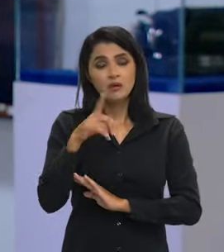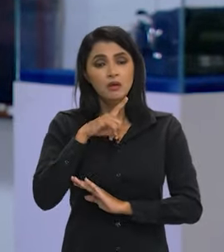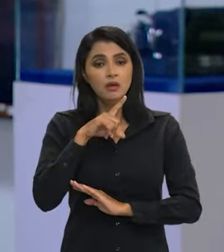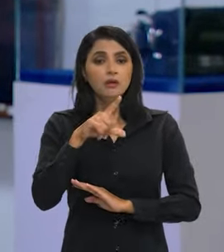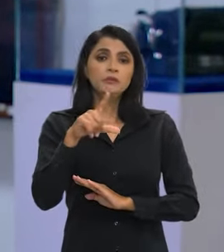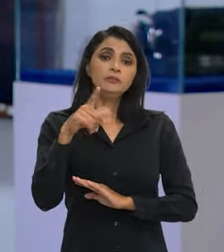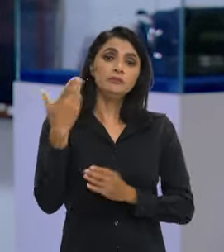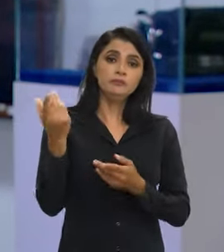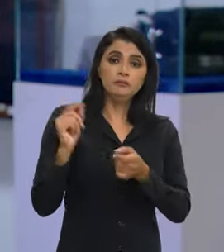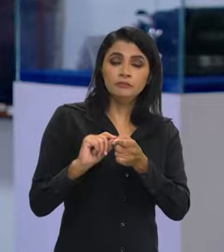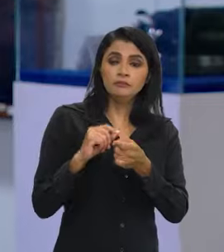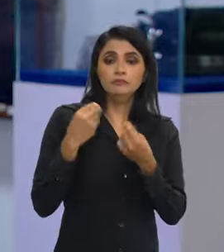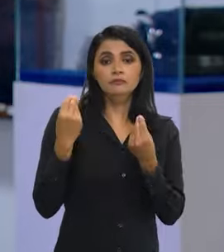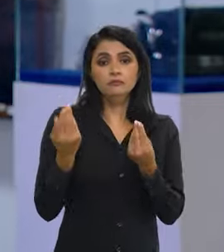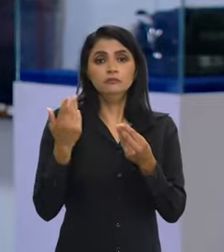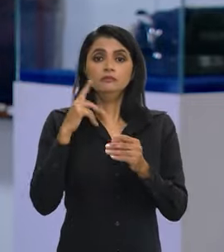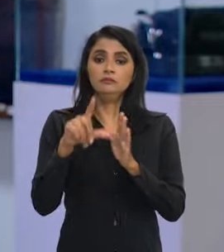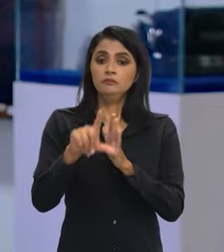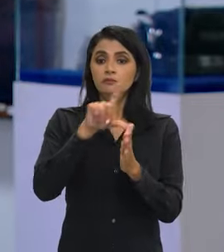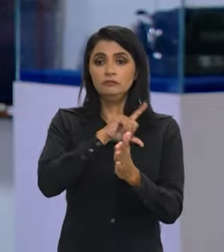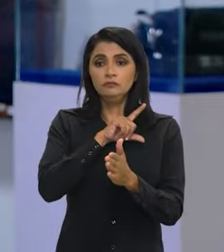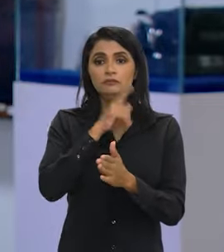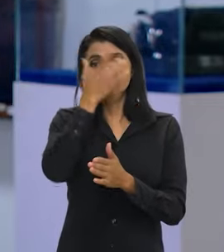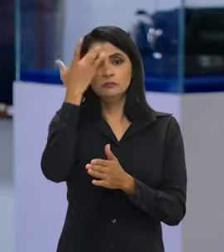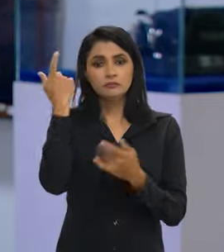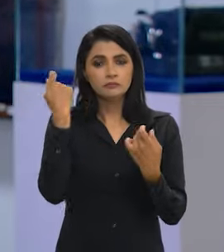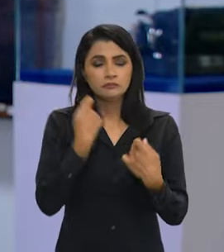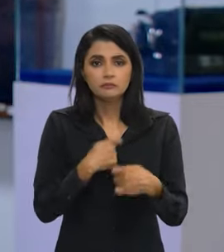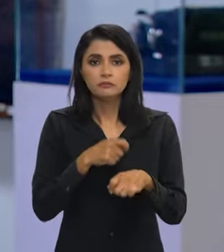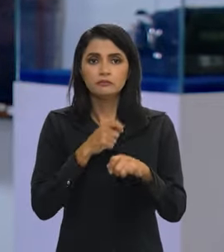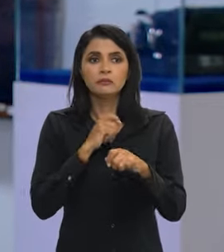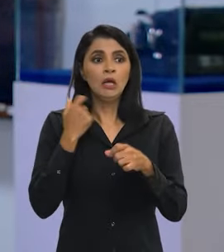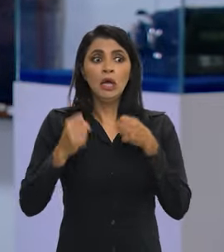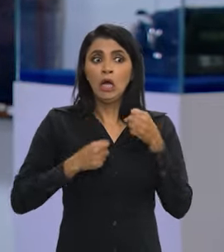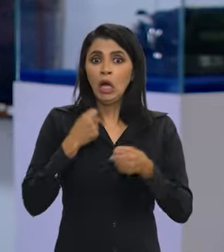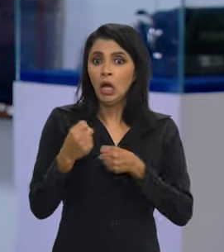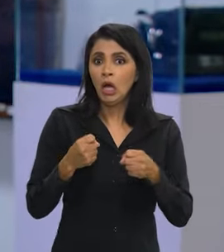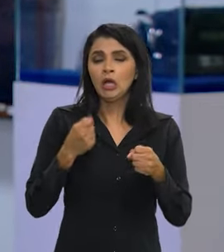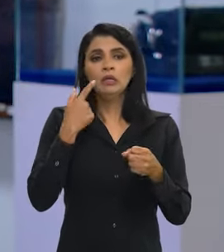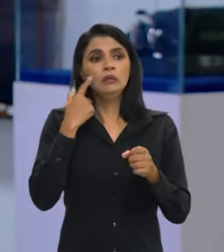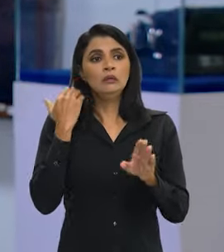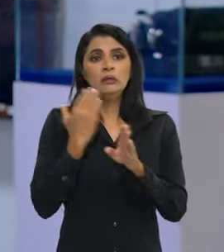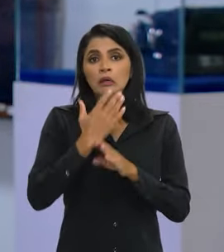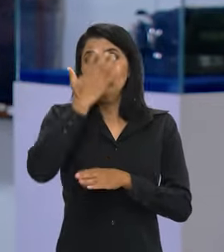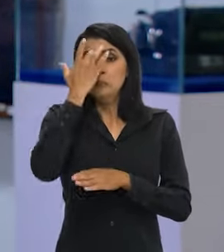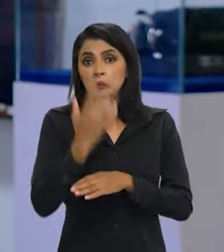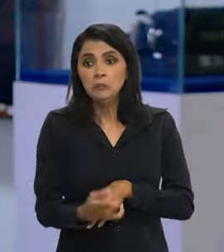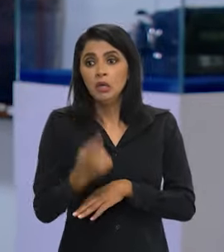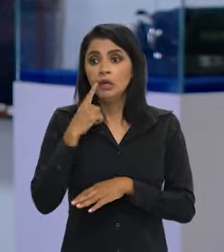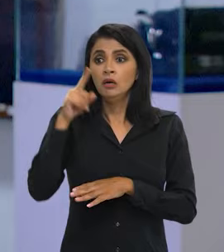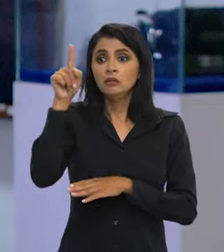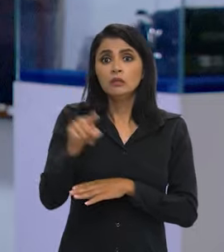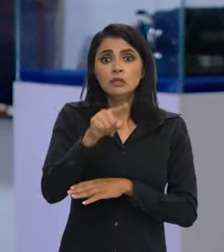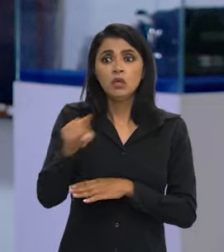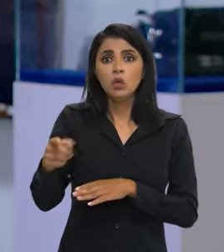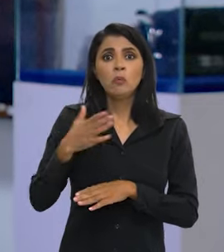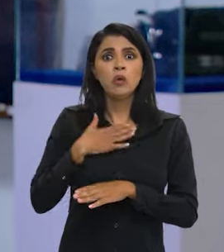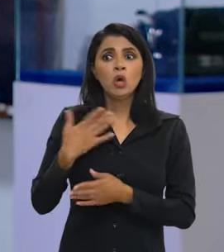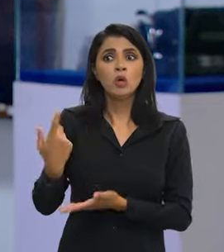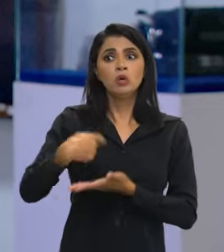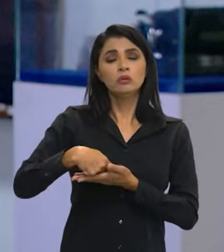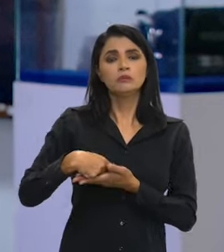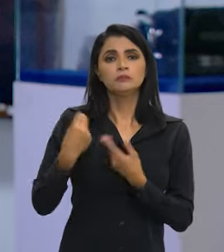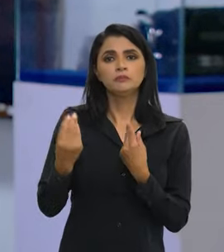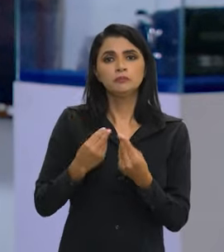Essas revisões vão ser feitas com bastante antecedência. Ninguém vai ter que sair correndo. Ninguém vai descobrir que amanhã o seu benefício está suspenso.